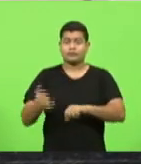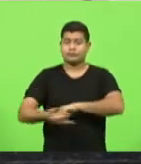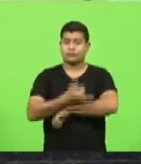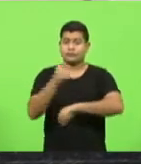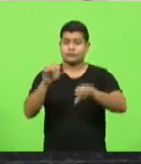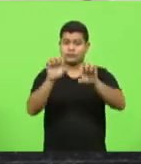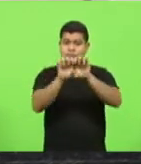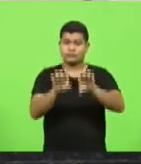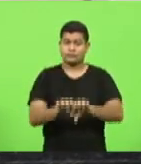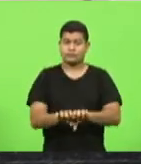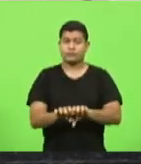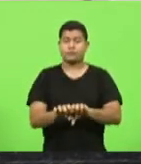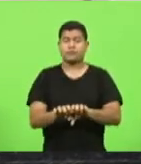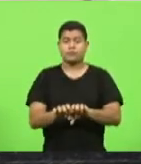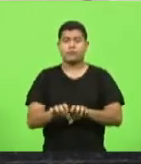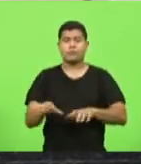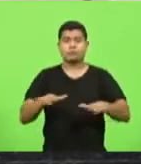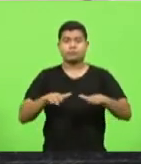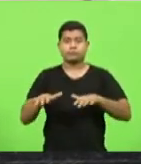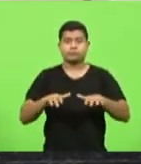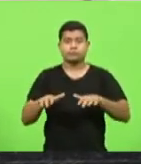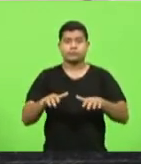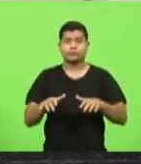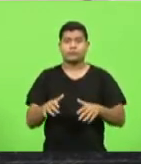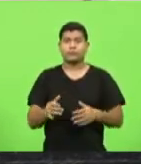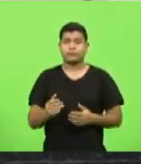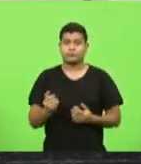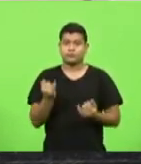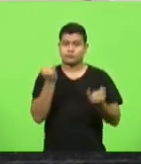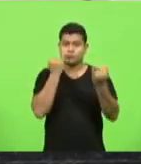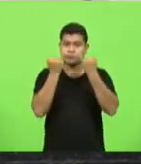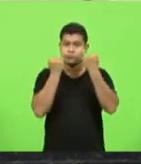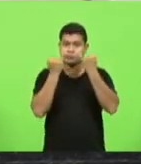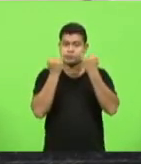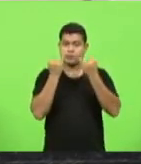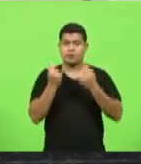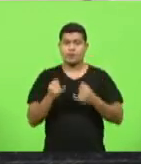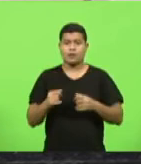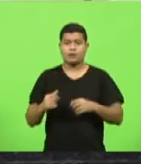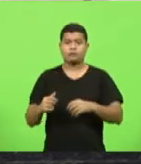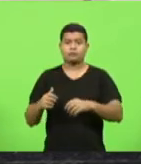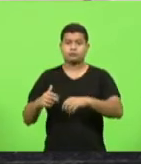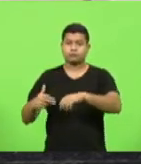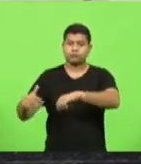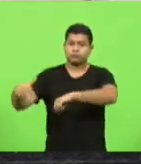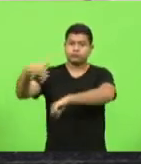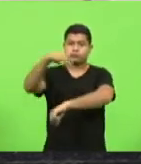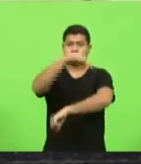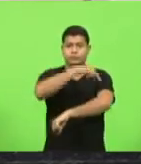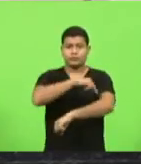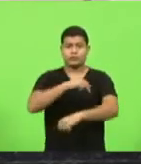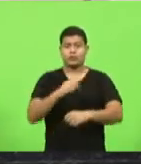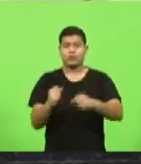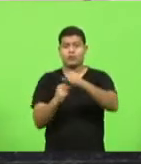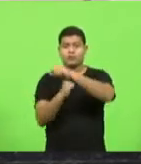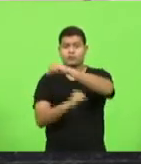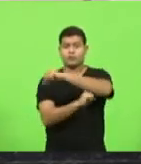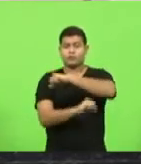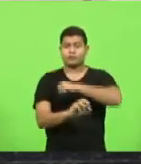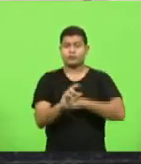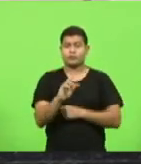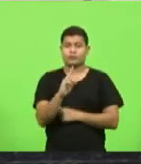informações acerca das passarelas de pedestres da ponta de cílio luz que foram